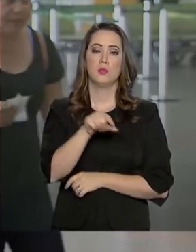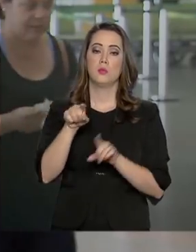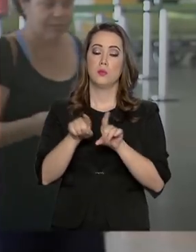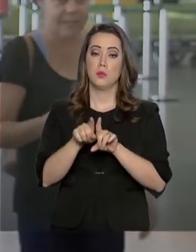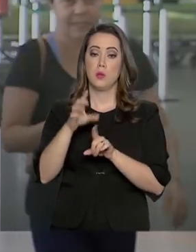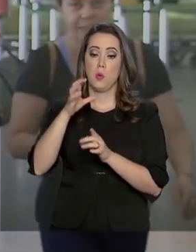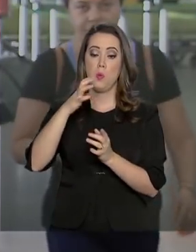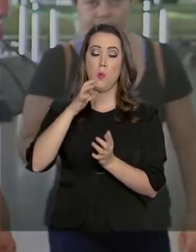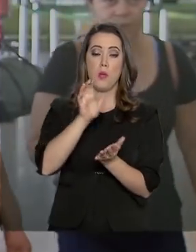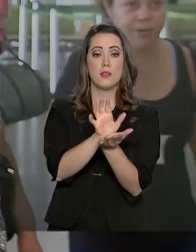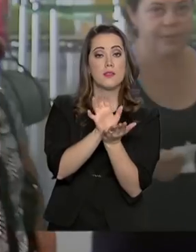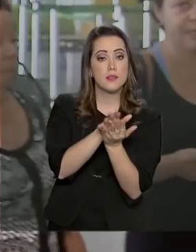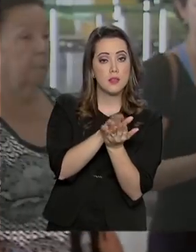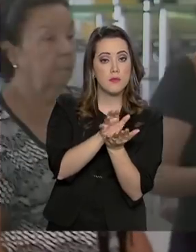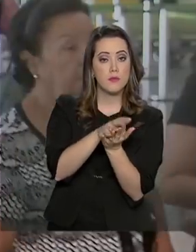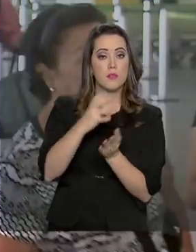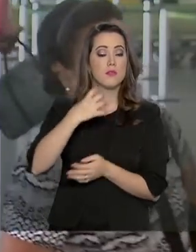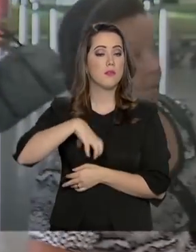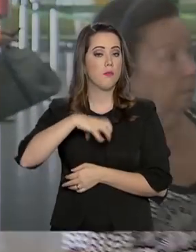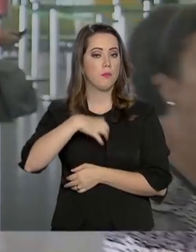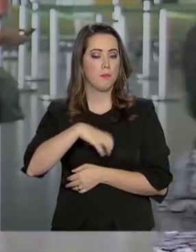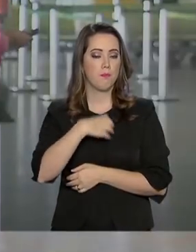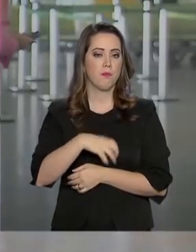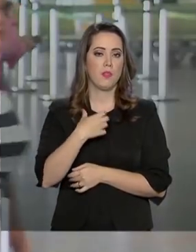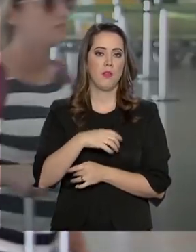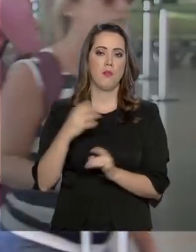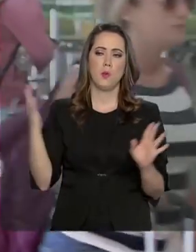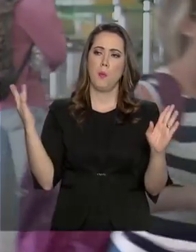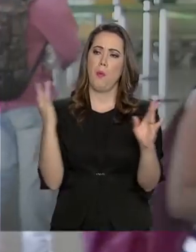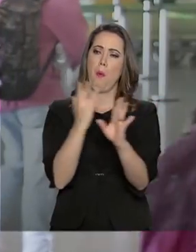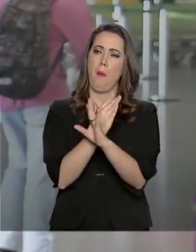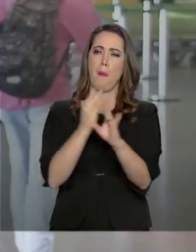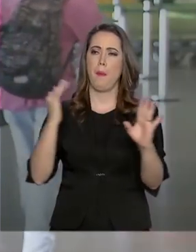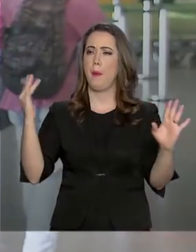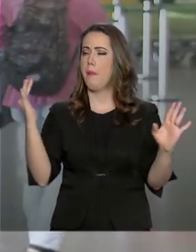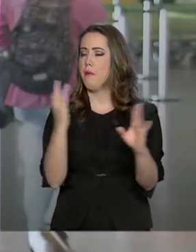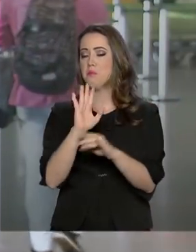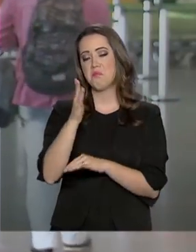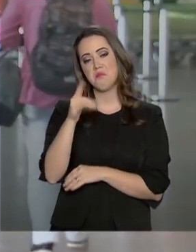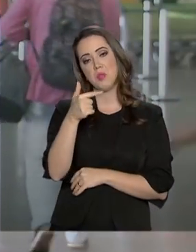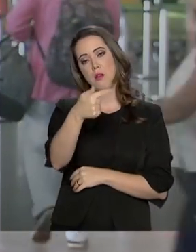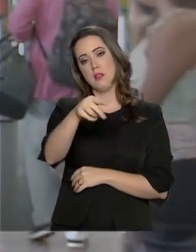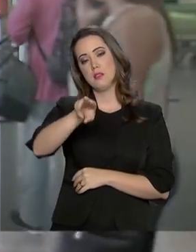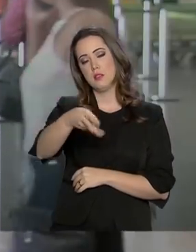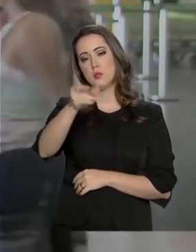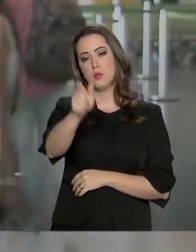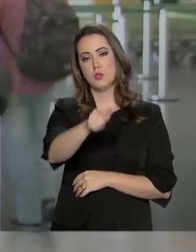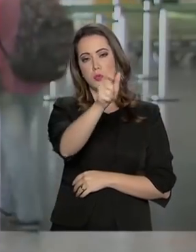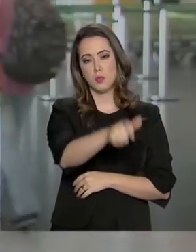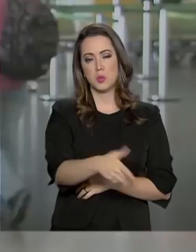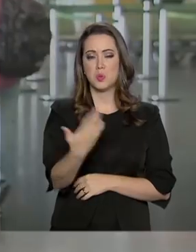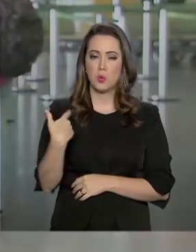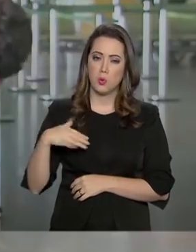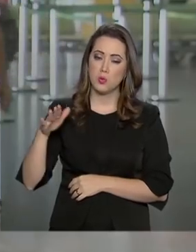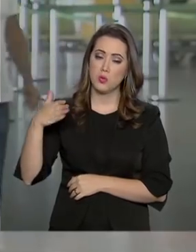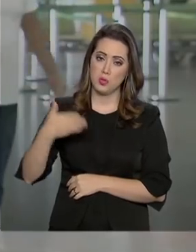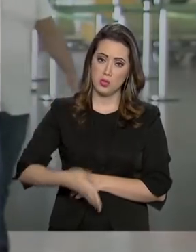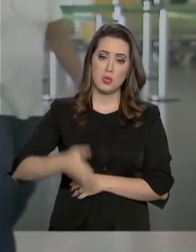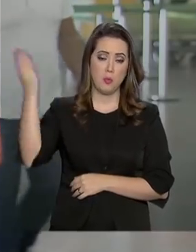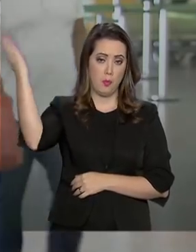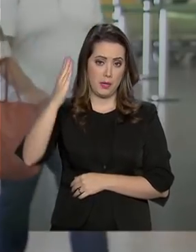Dumont, Recife e Salvador, o movimento esperado é de pelo menos 7 milhões de passageiros entre voos